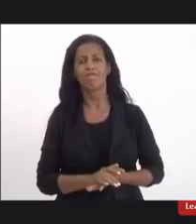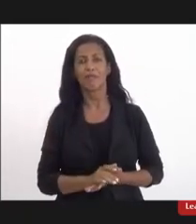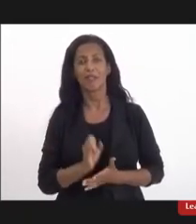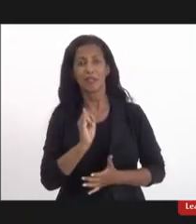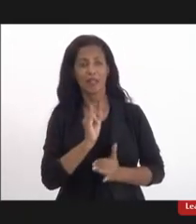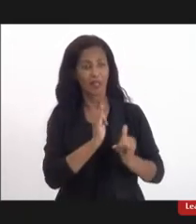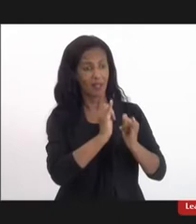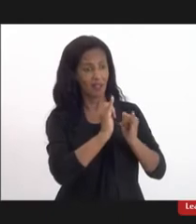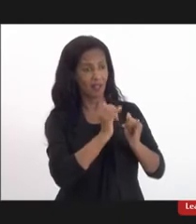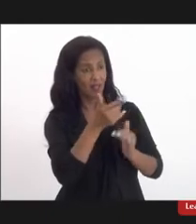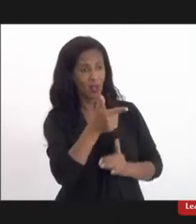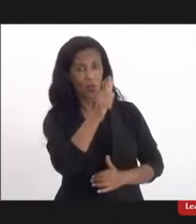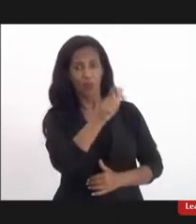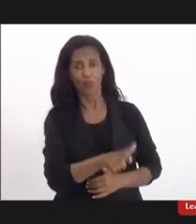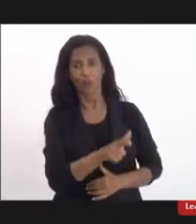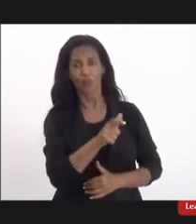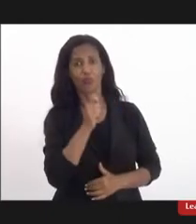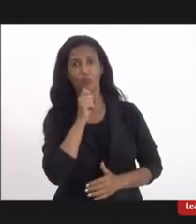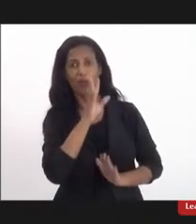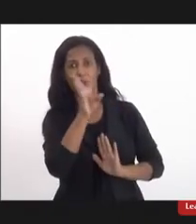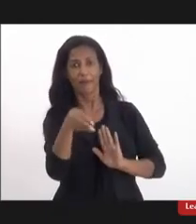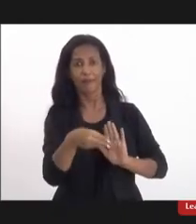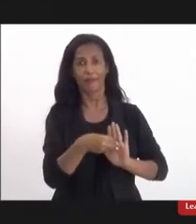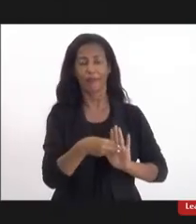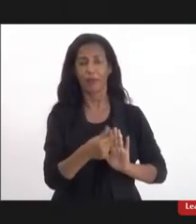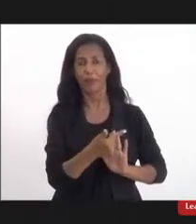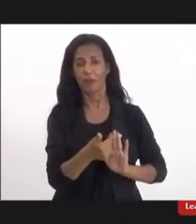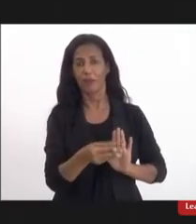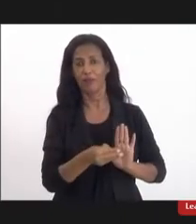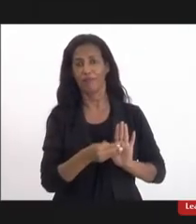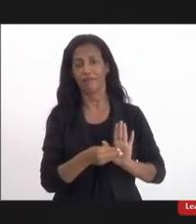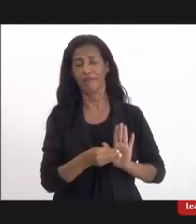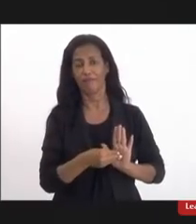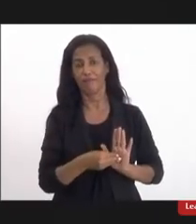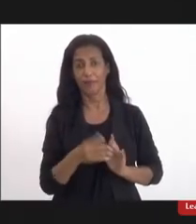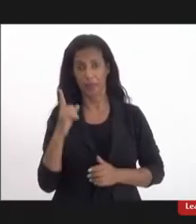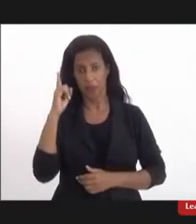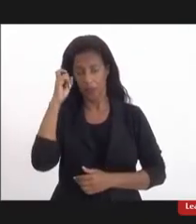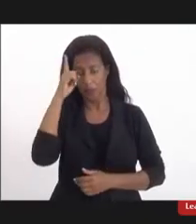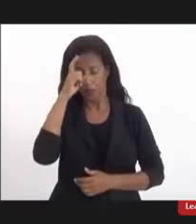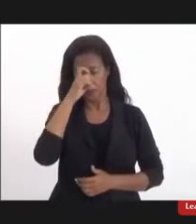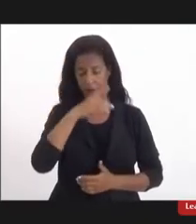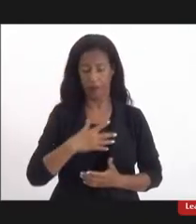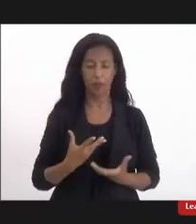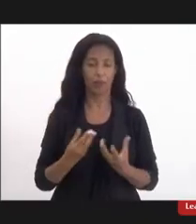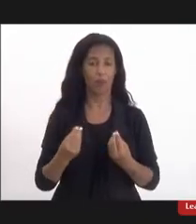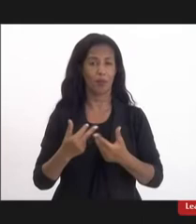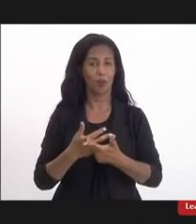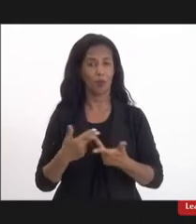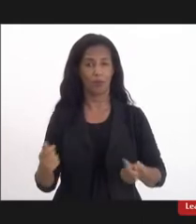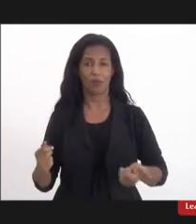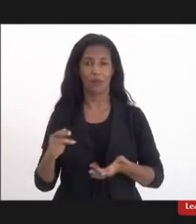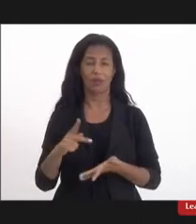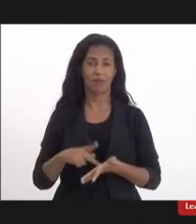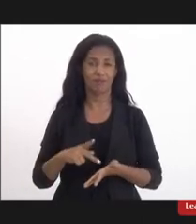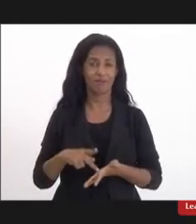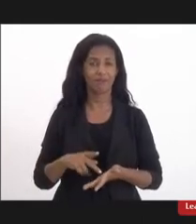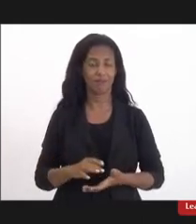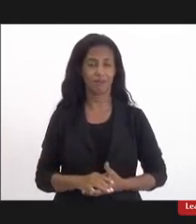os dados estão lá para serem colocados então é difícil é muita é muita coisa realmente né